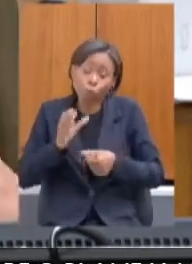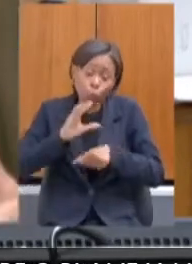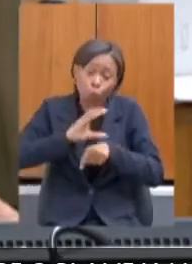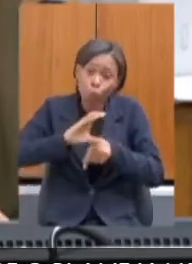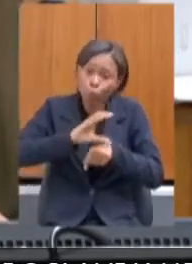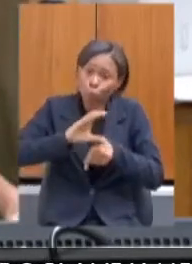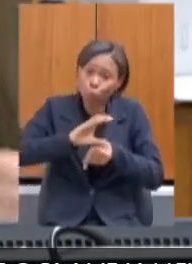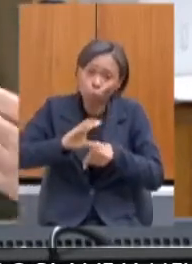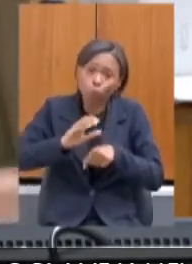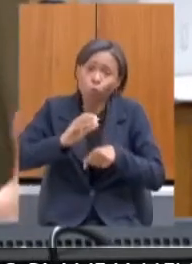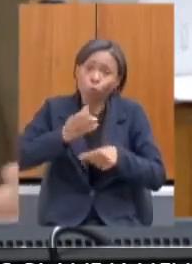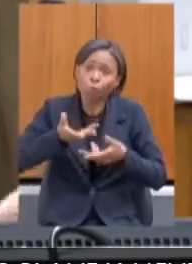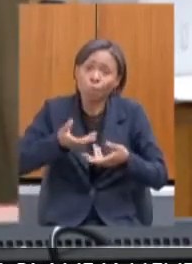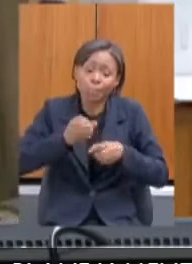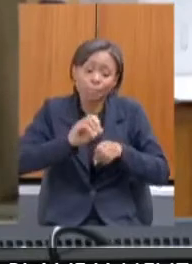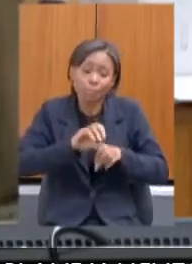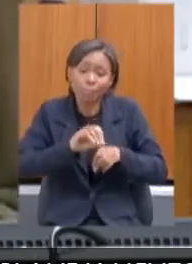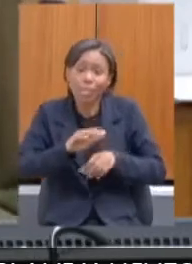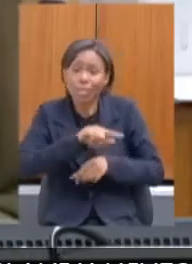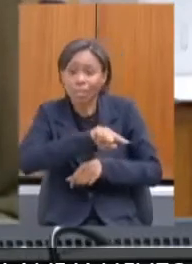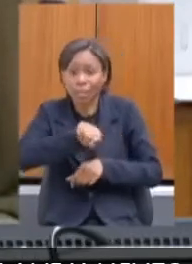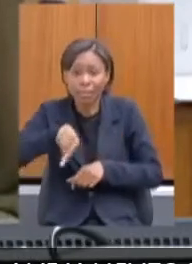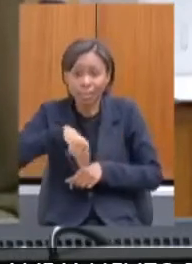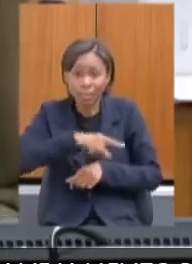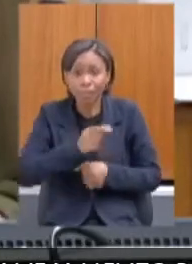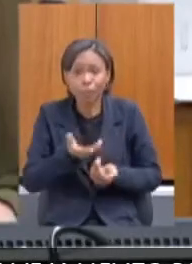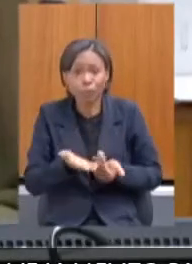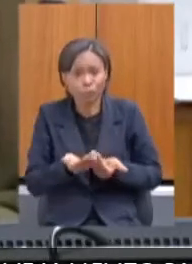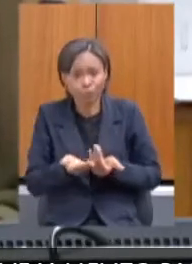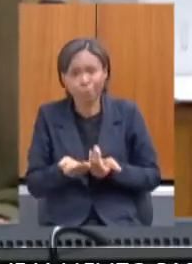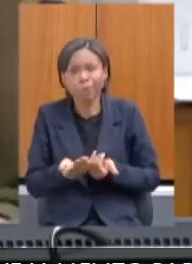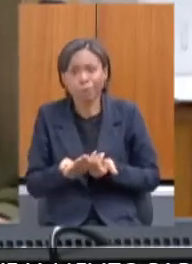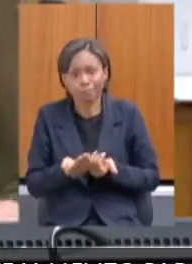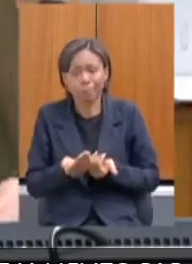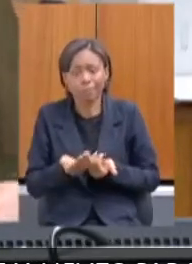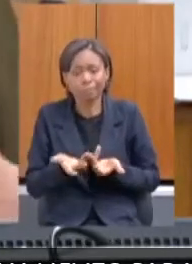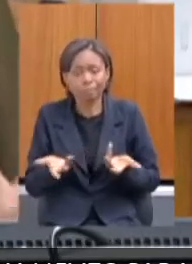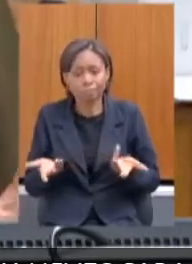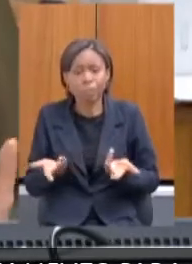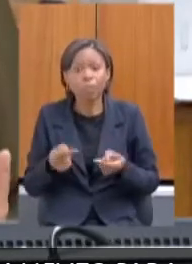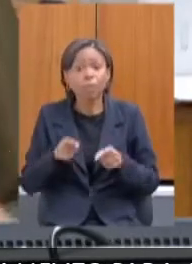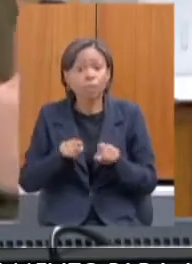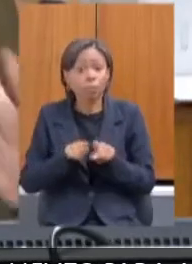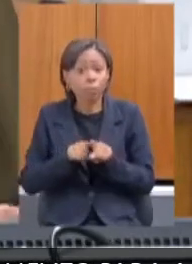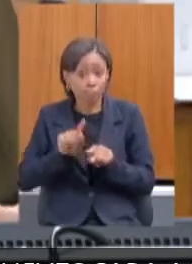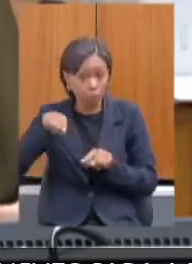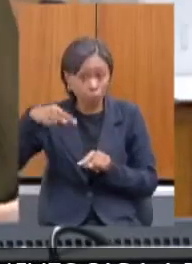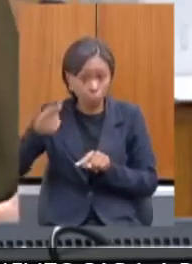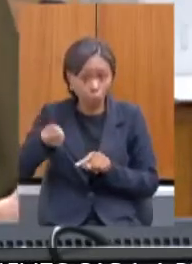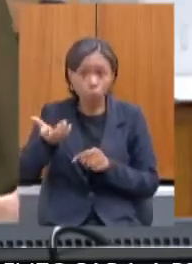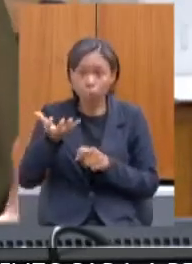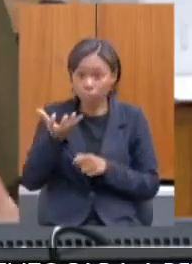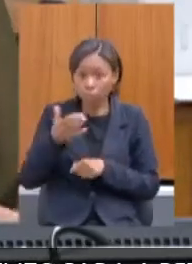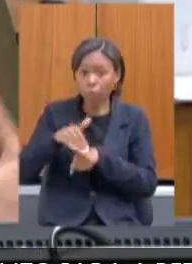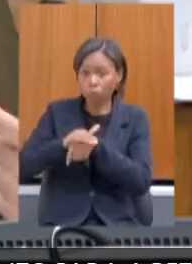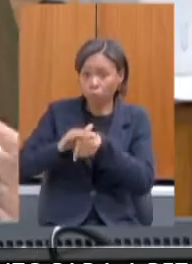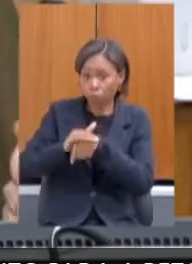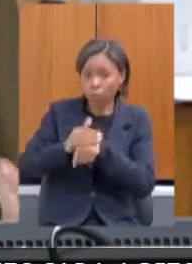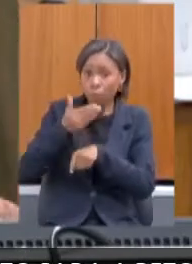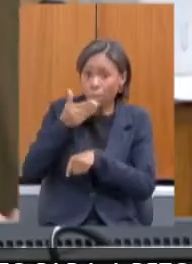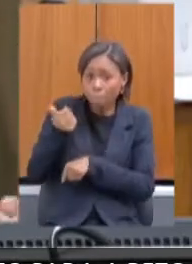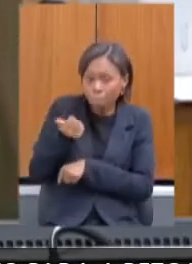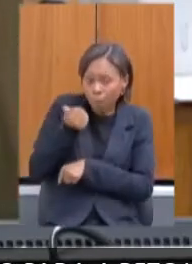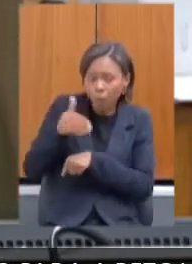nós trabalhamos, para essas oportunidades reais. depois eu queria inclusive conversar melhor com a senhora para